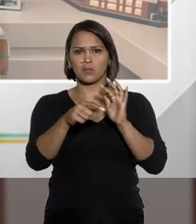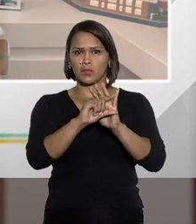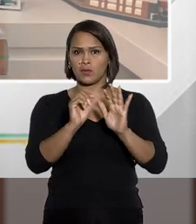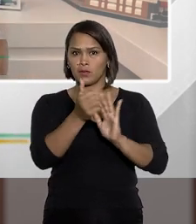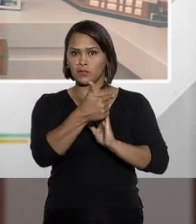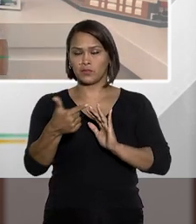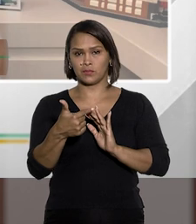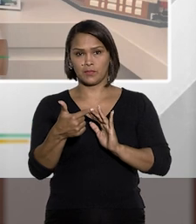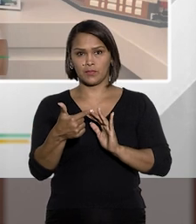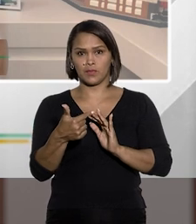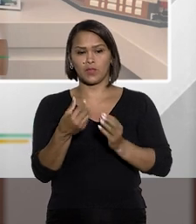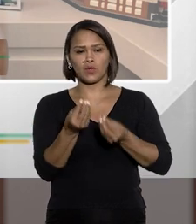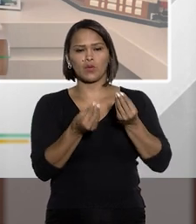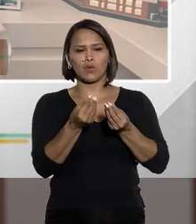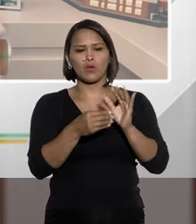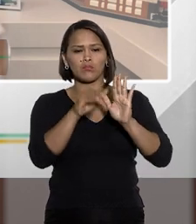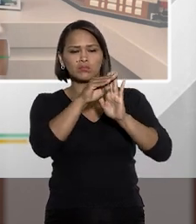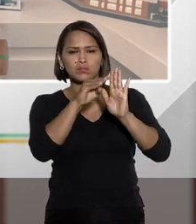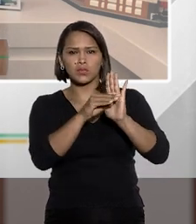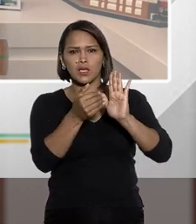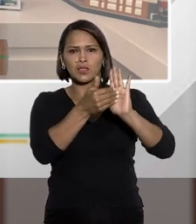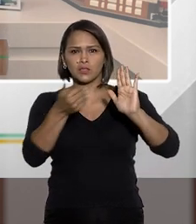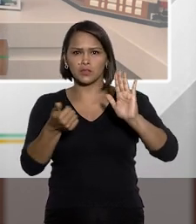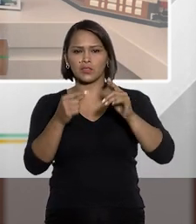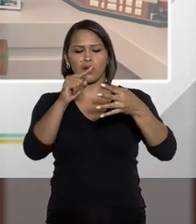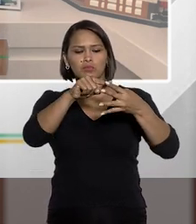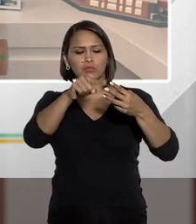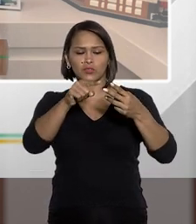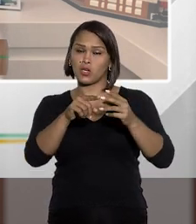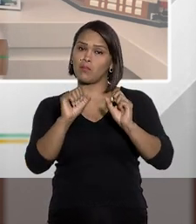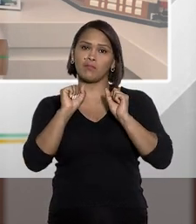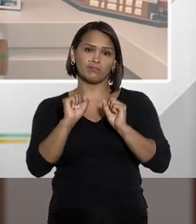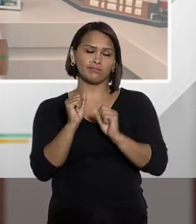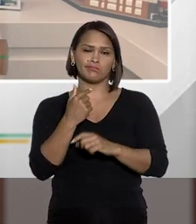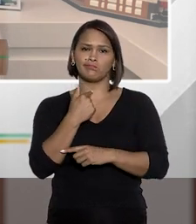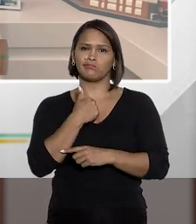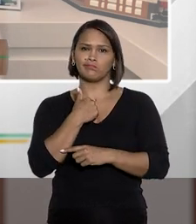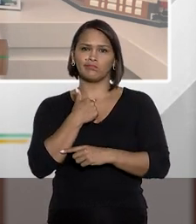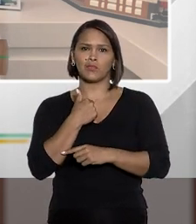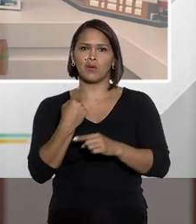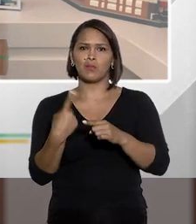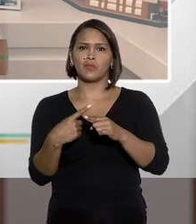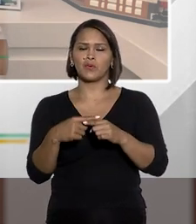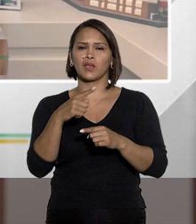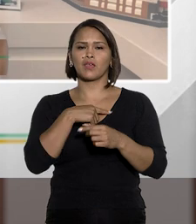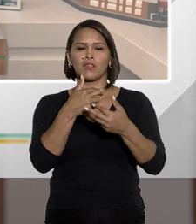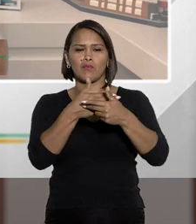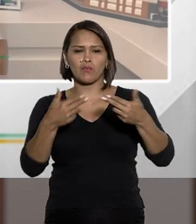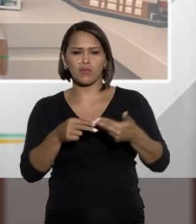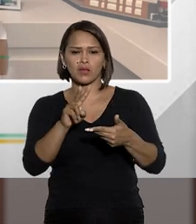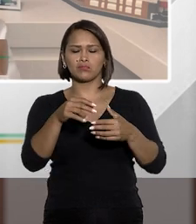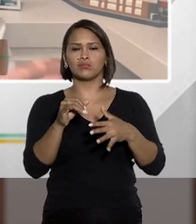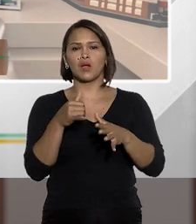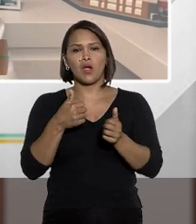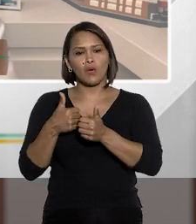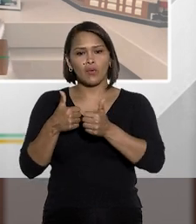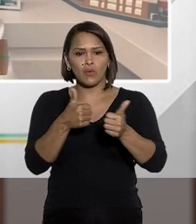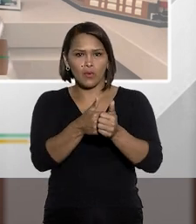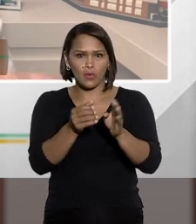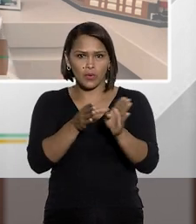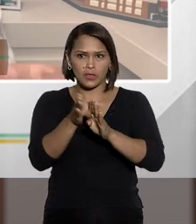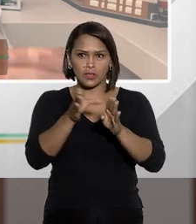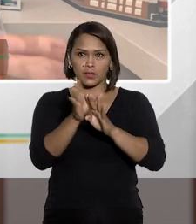do artigo 1º, parágrafo 2º, como causa de exclusão da atipicidade? Certamente que não, porque existe, em caso, uma